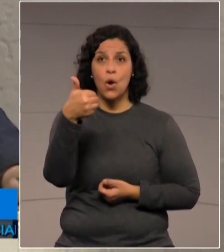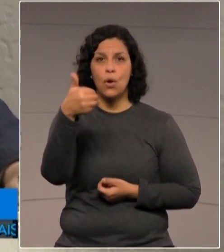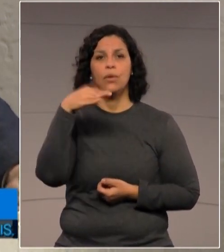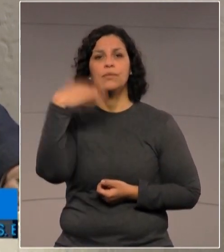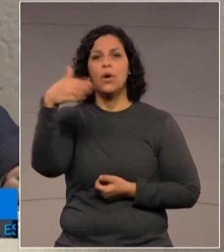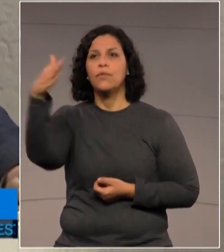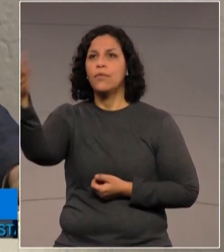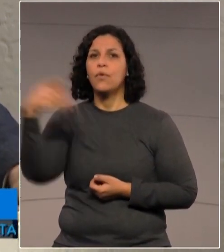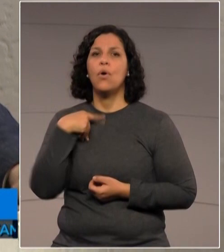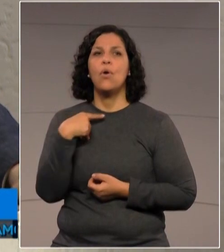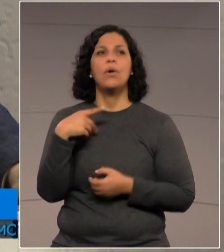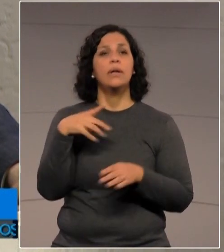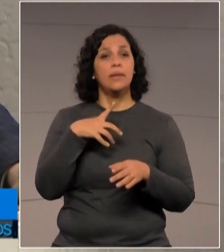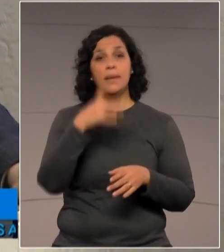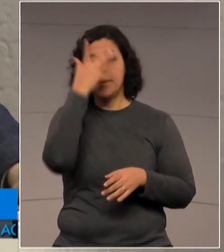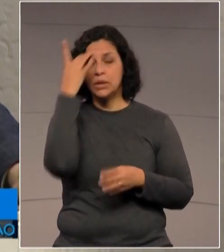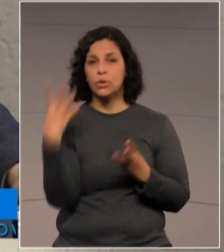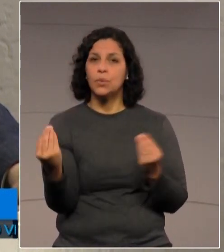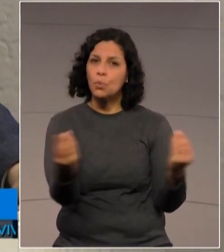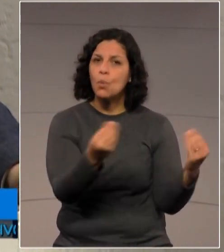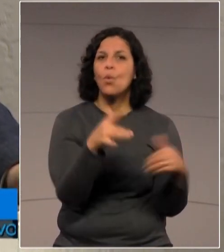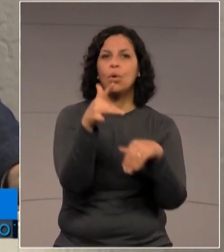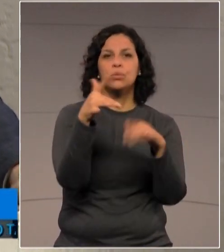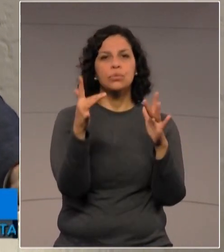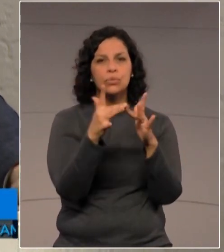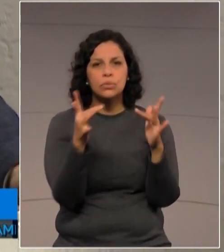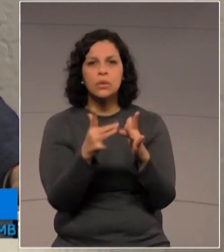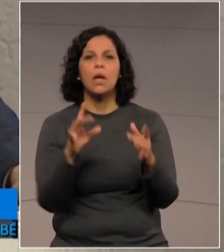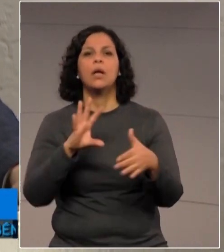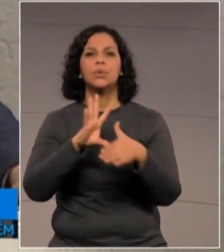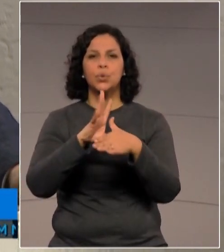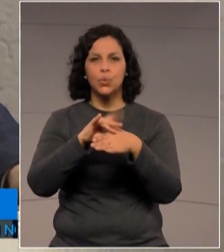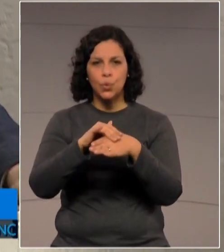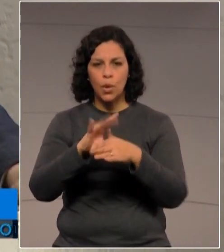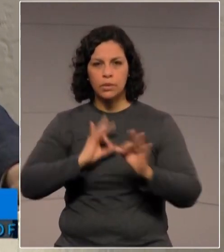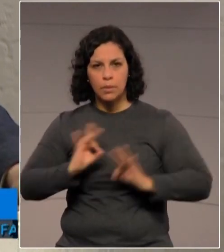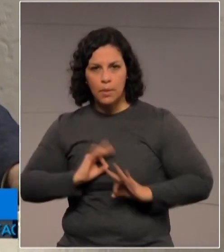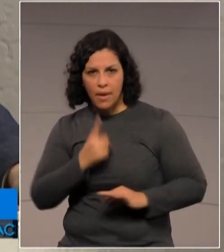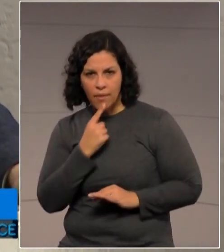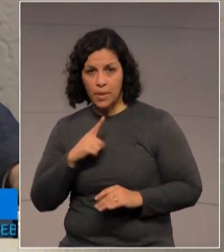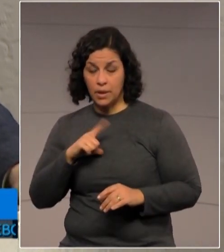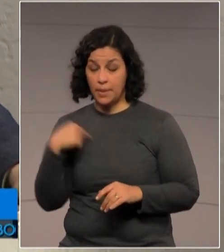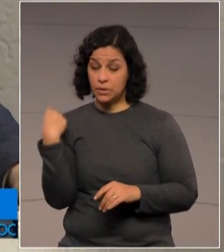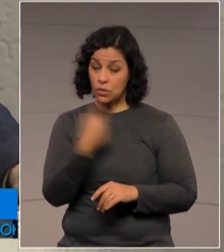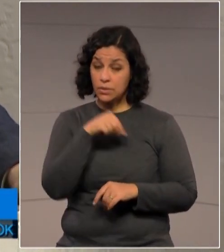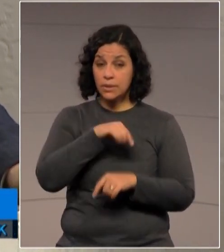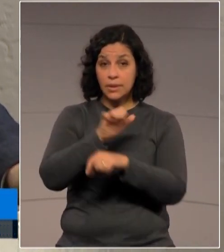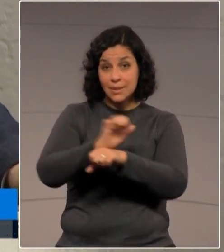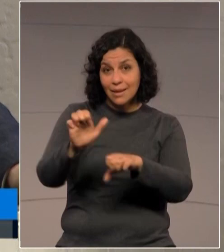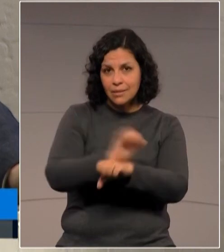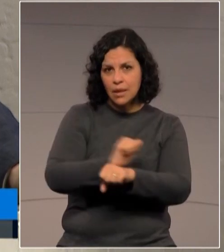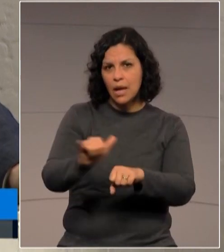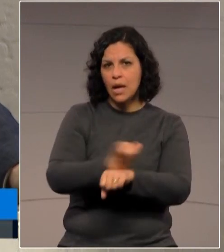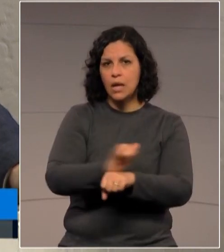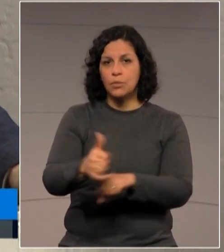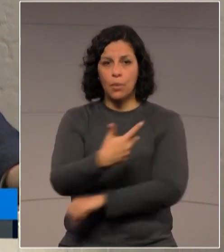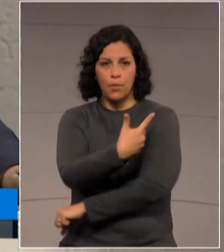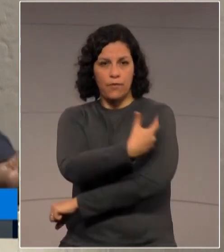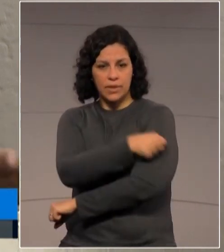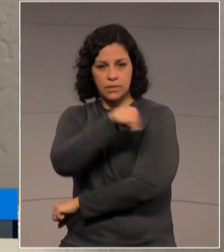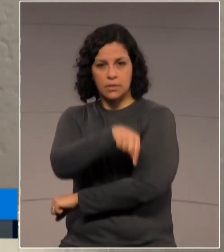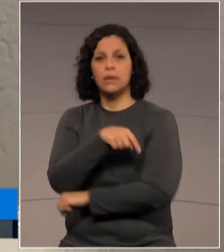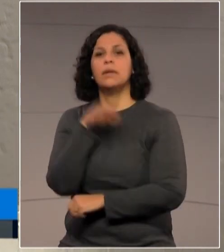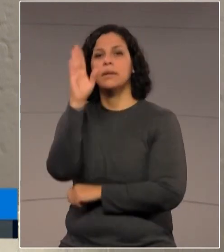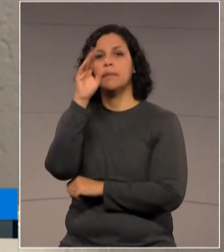o contágio, mas é muito importante a gente reforçar as estratégias de vacinação, até porque o sarampo